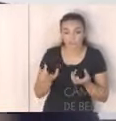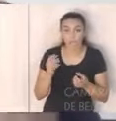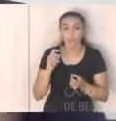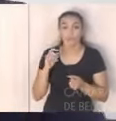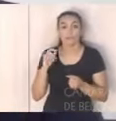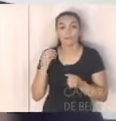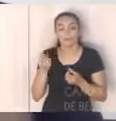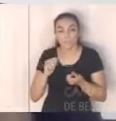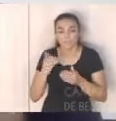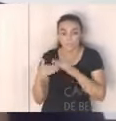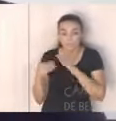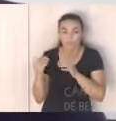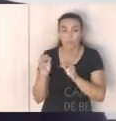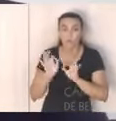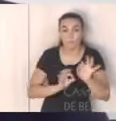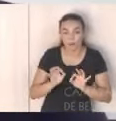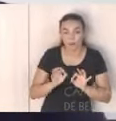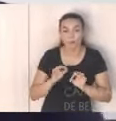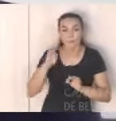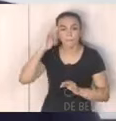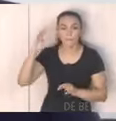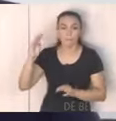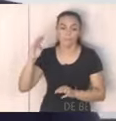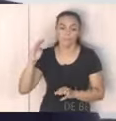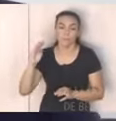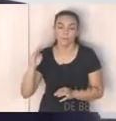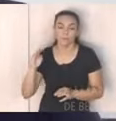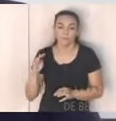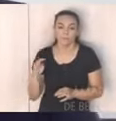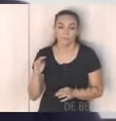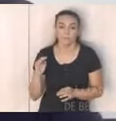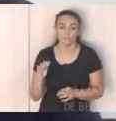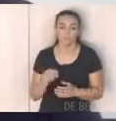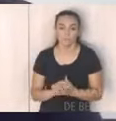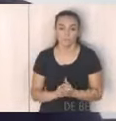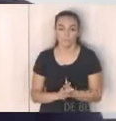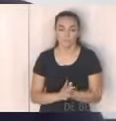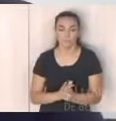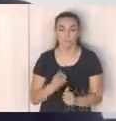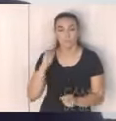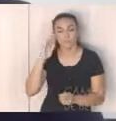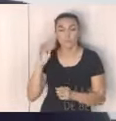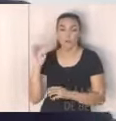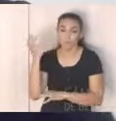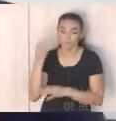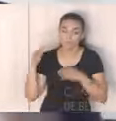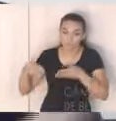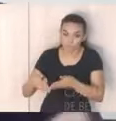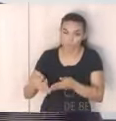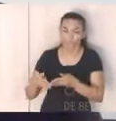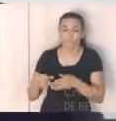desenvolver um plano que tenha como principal fio condutor ou a questão ambiental então nós estamos